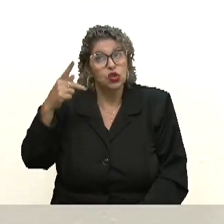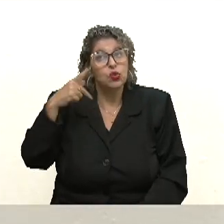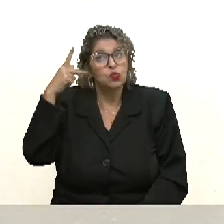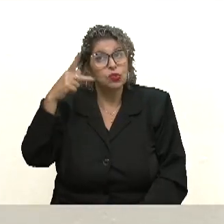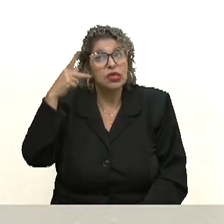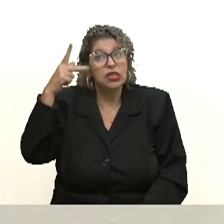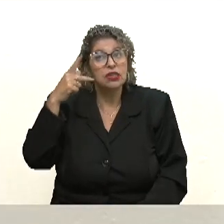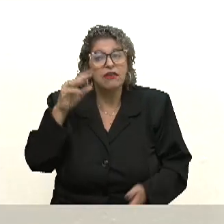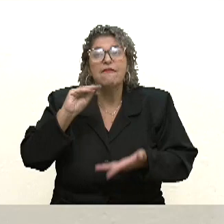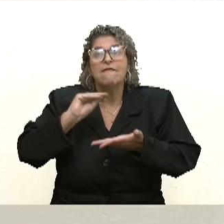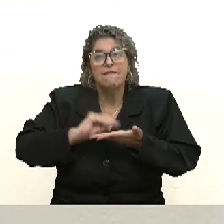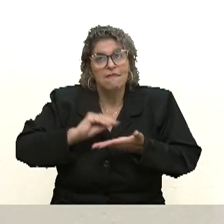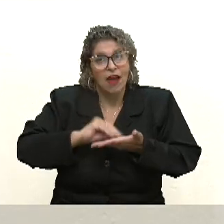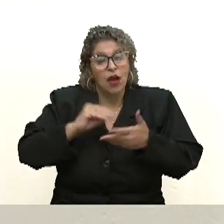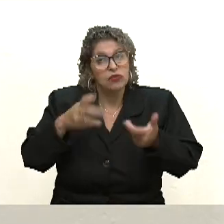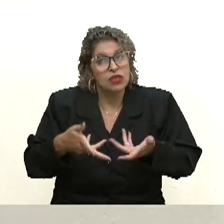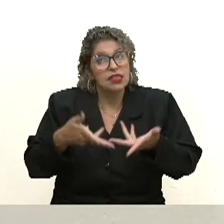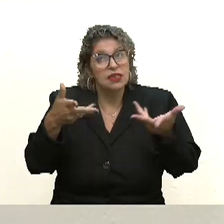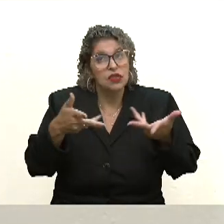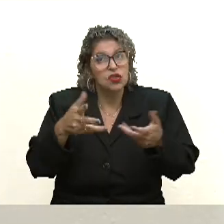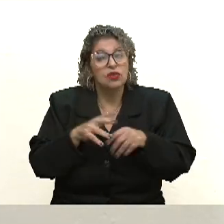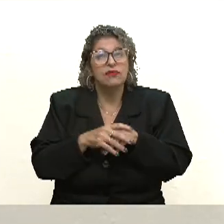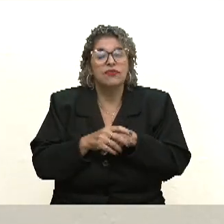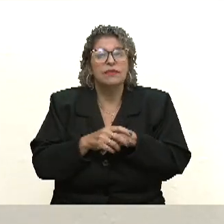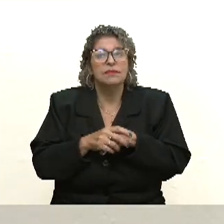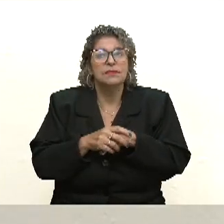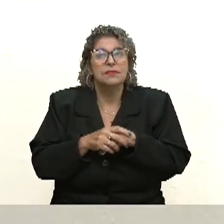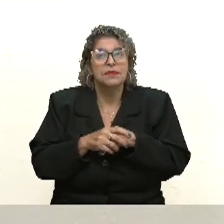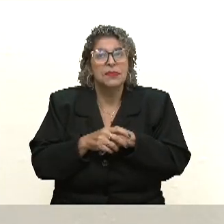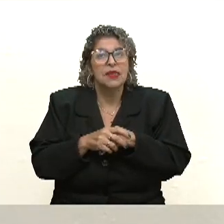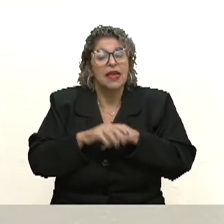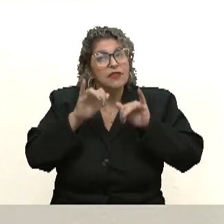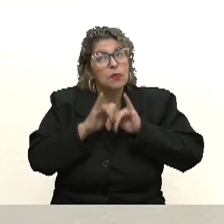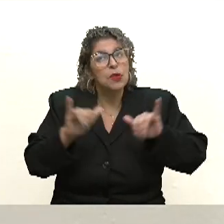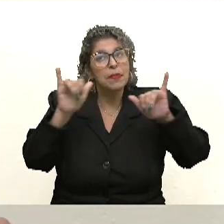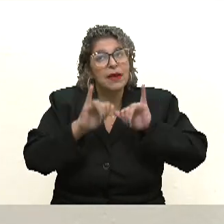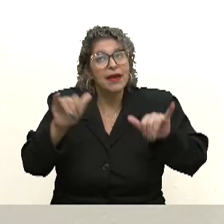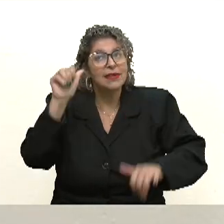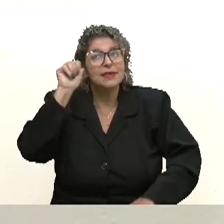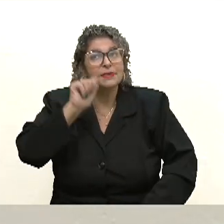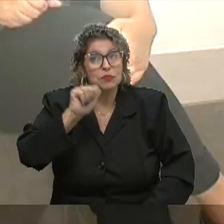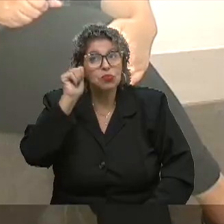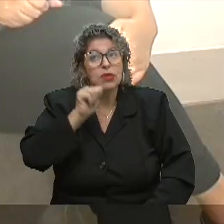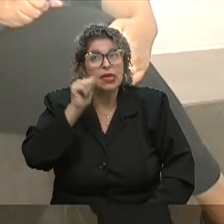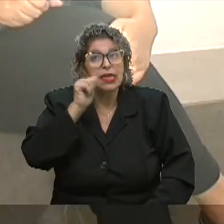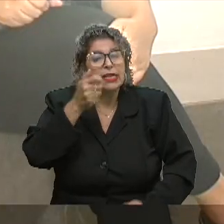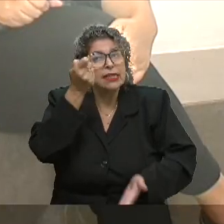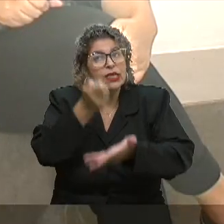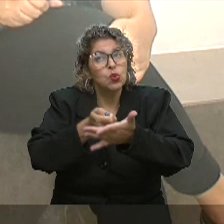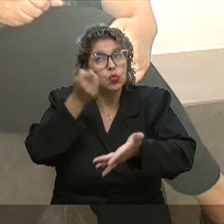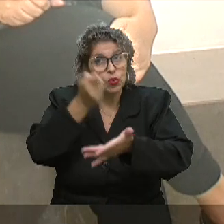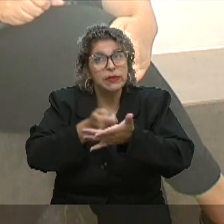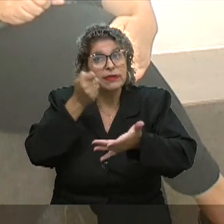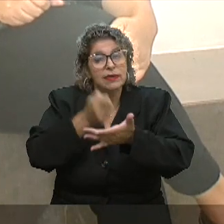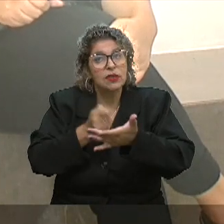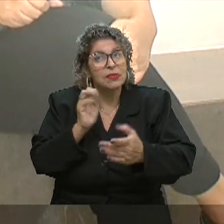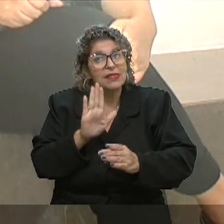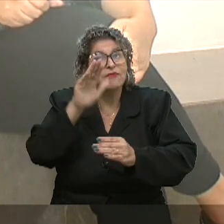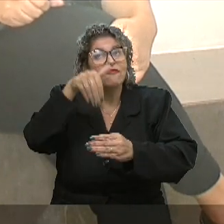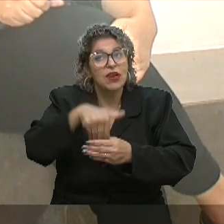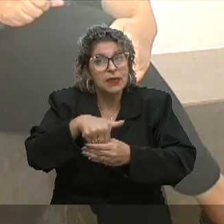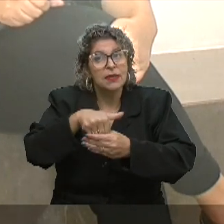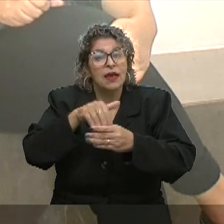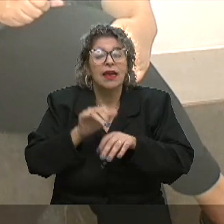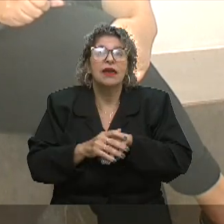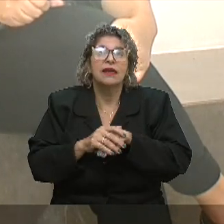Eu acho que também falta um pouco de incentivo e até de propagar essas mulheres que estão lutando para serem eleitas. A gente pode